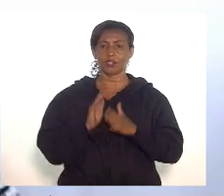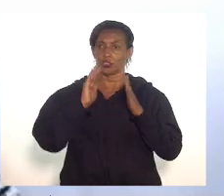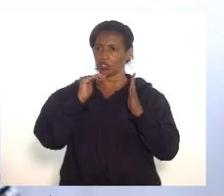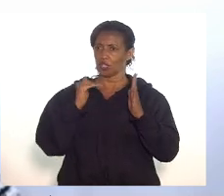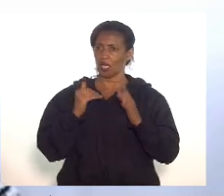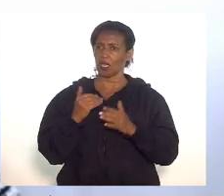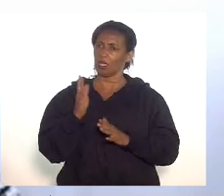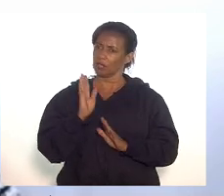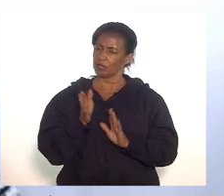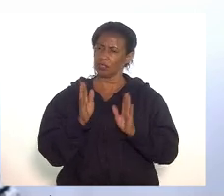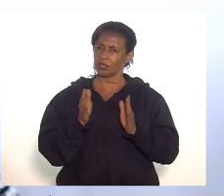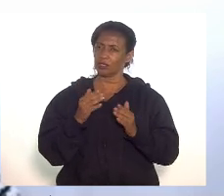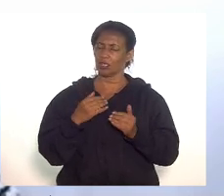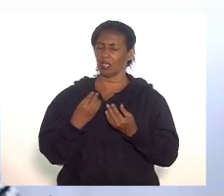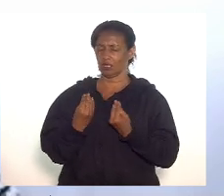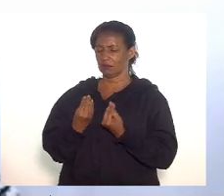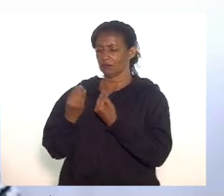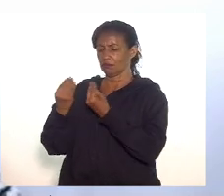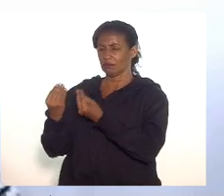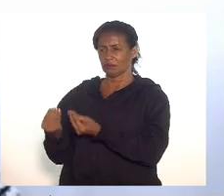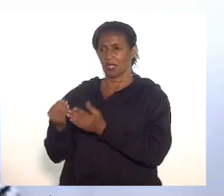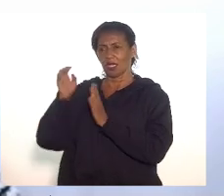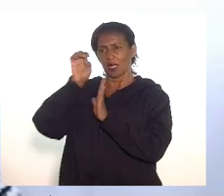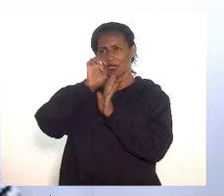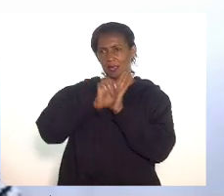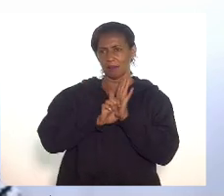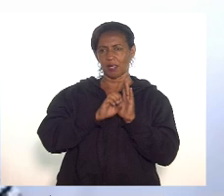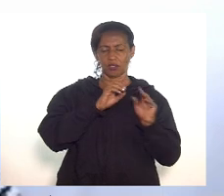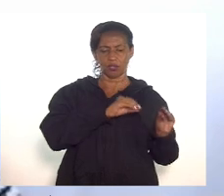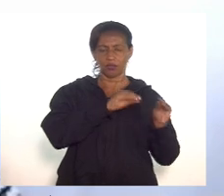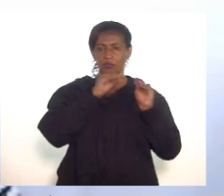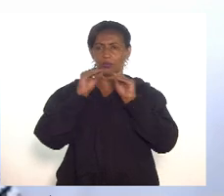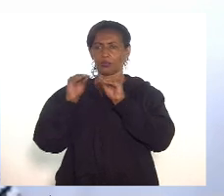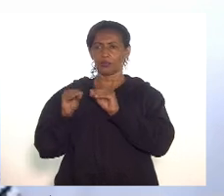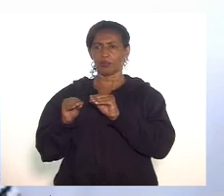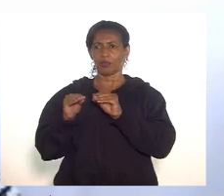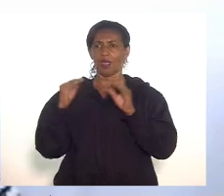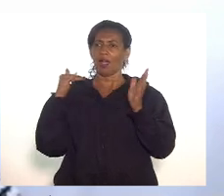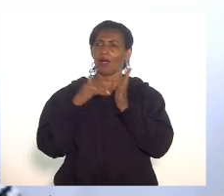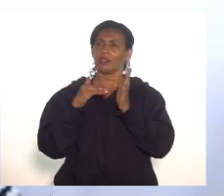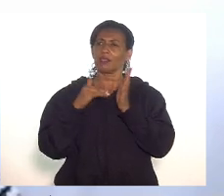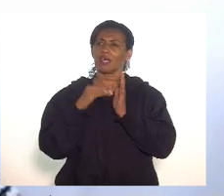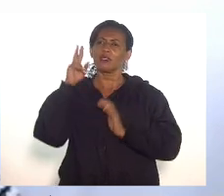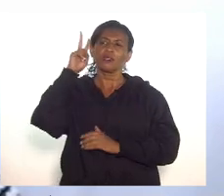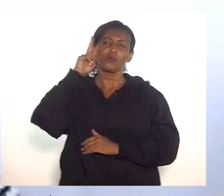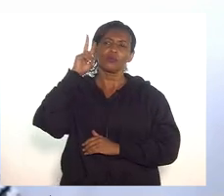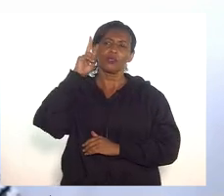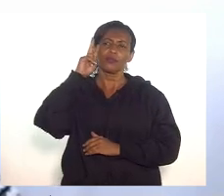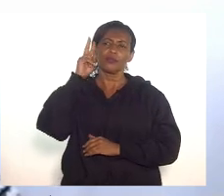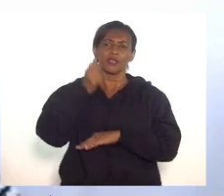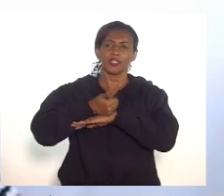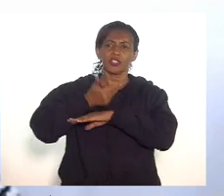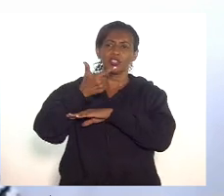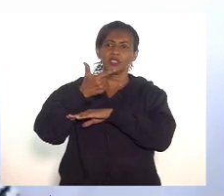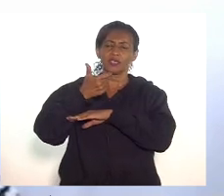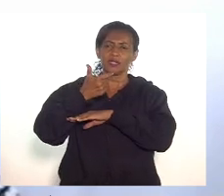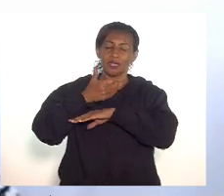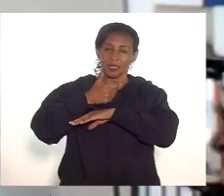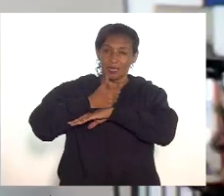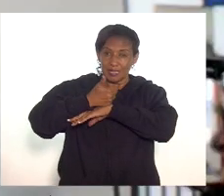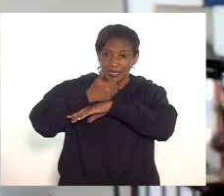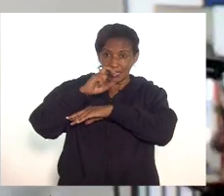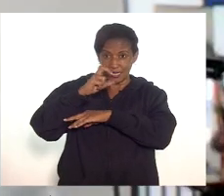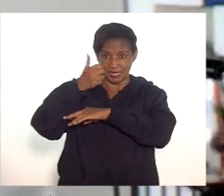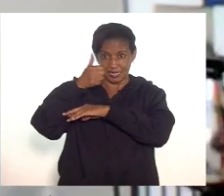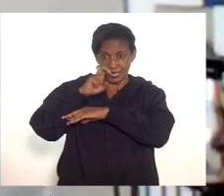autorizado que o oferecimento das emendas vai ser dilatado até segunda-feira, às 15 horas. Ah,